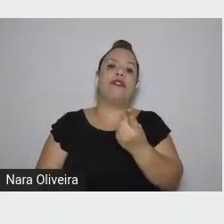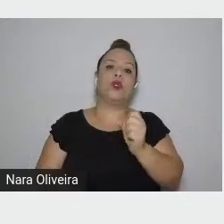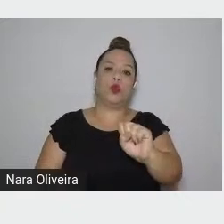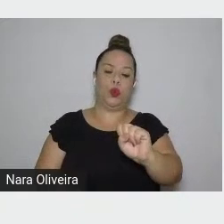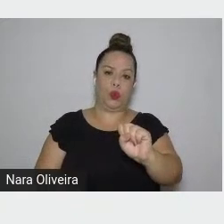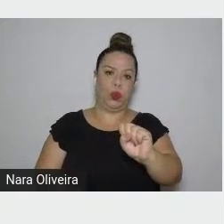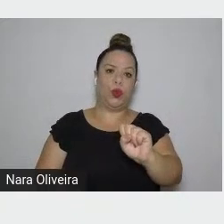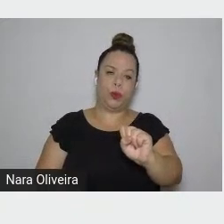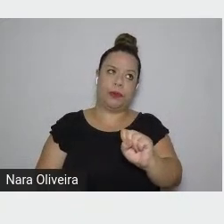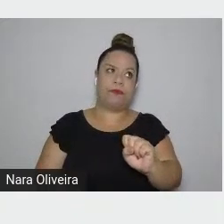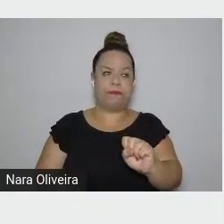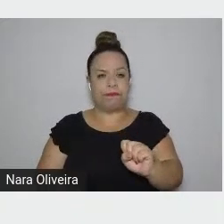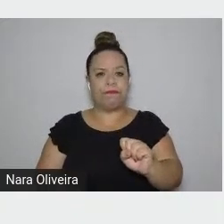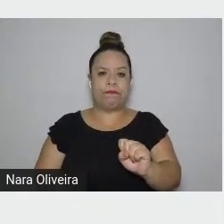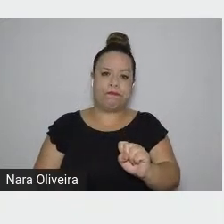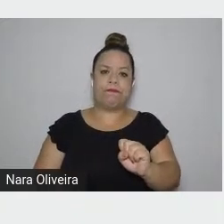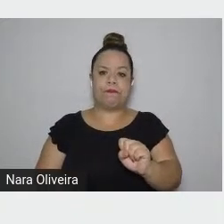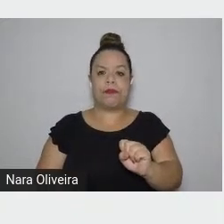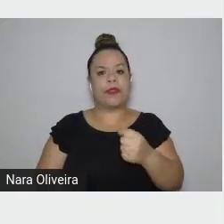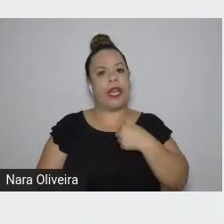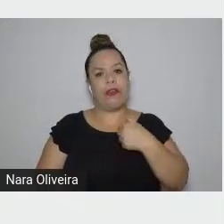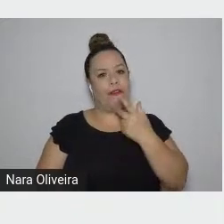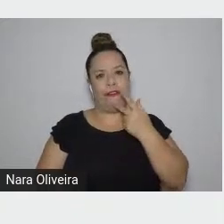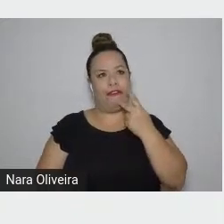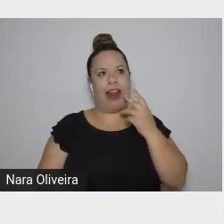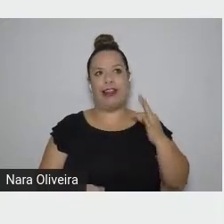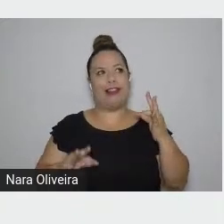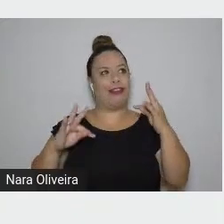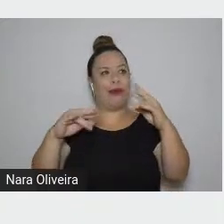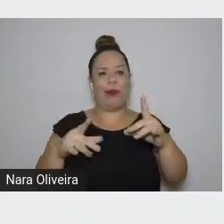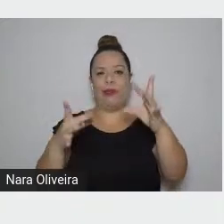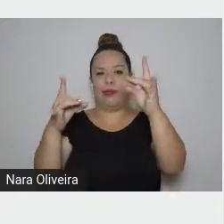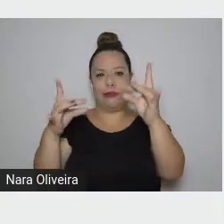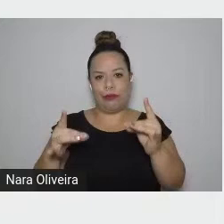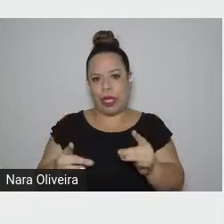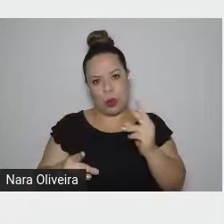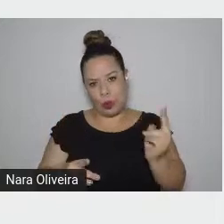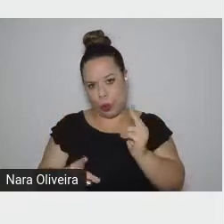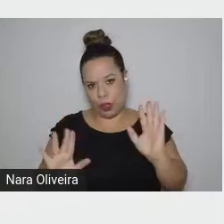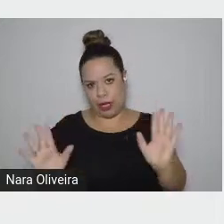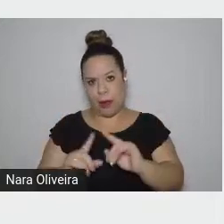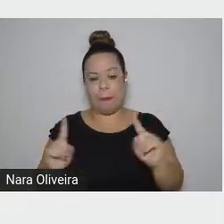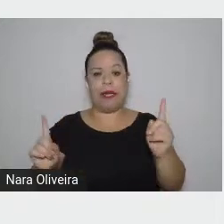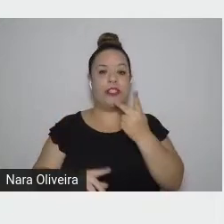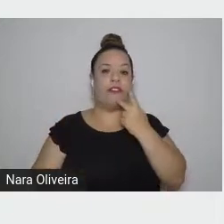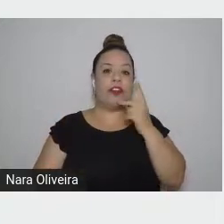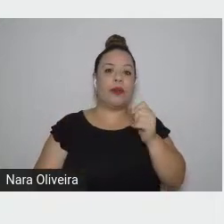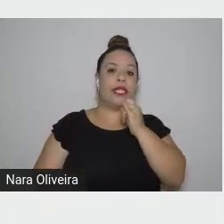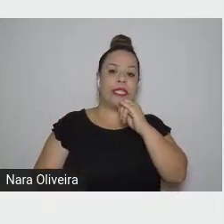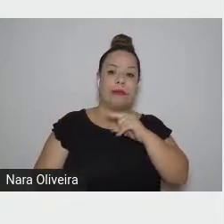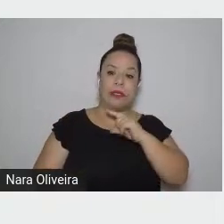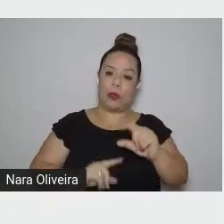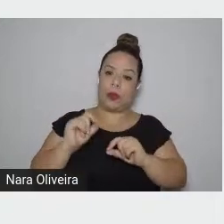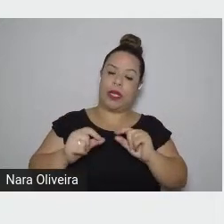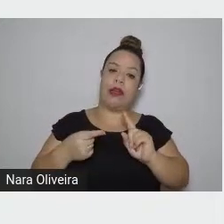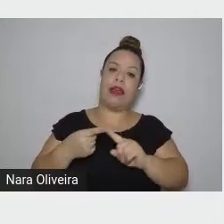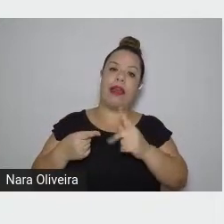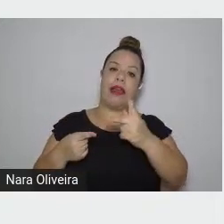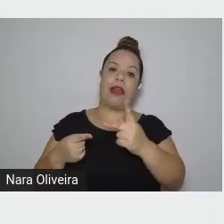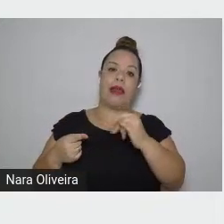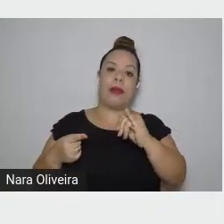Evidentemente, eu não vou me referir a todos. Eu vou falar dos píncaros, dos